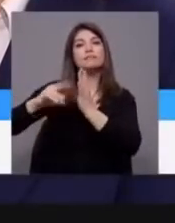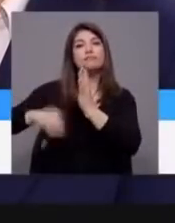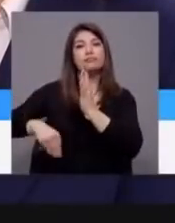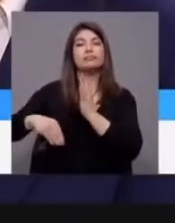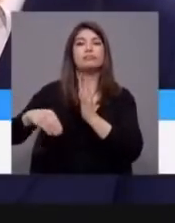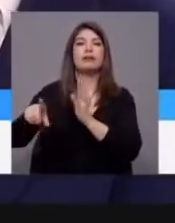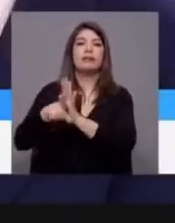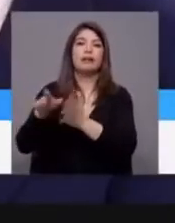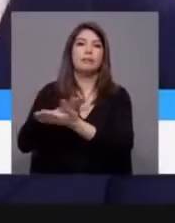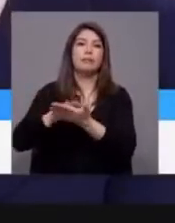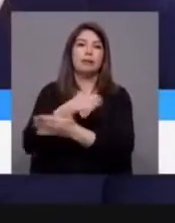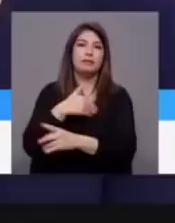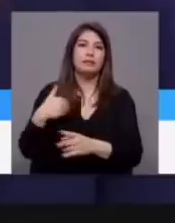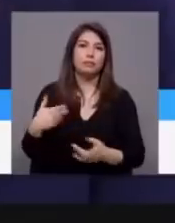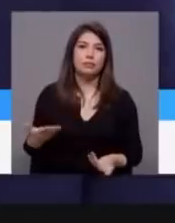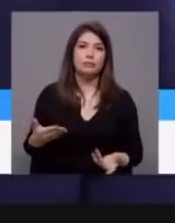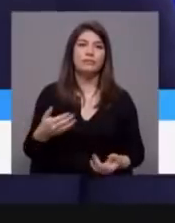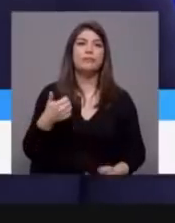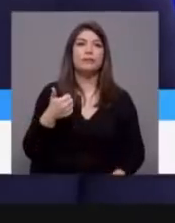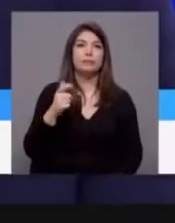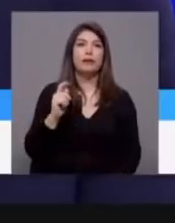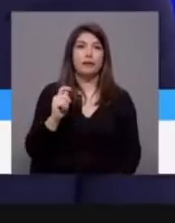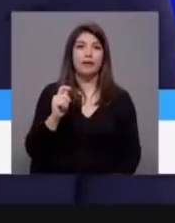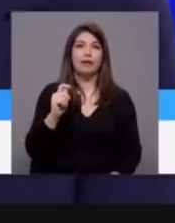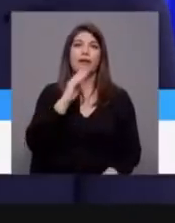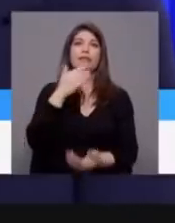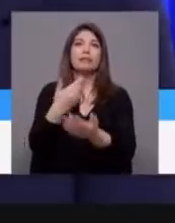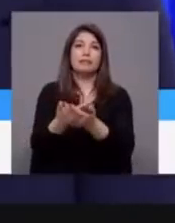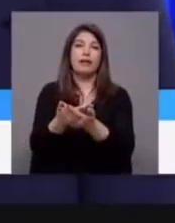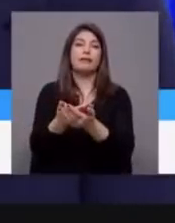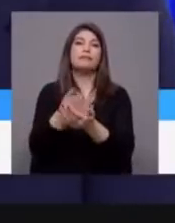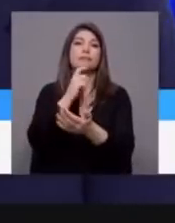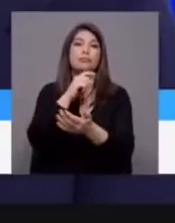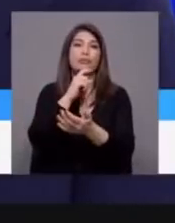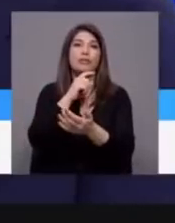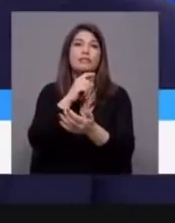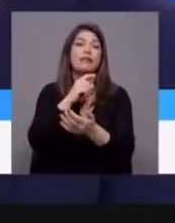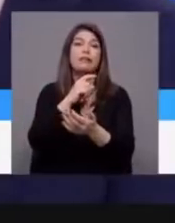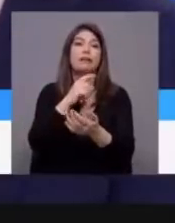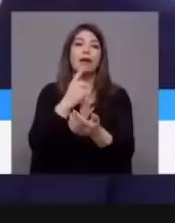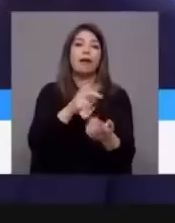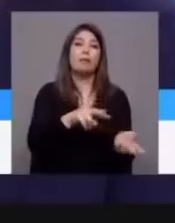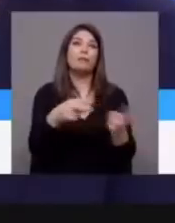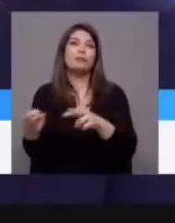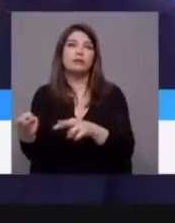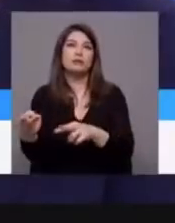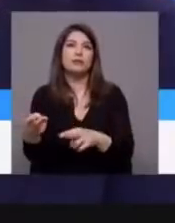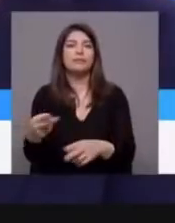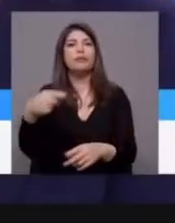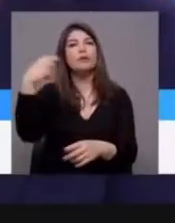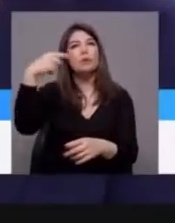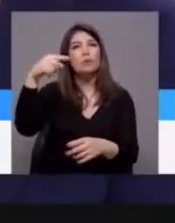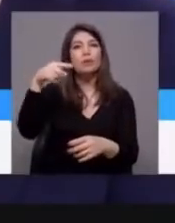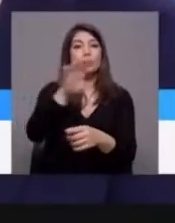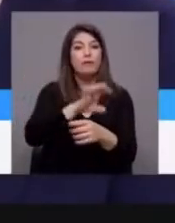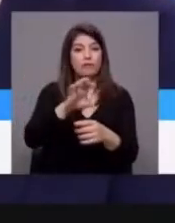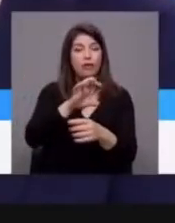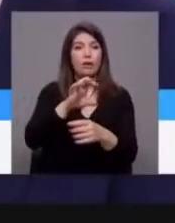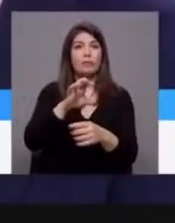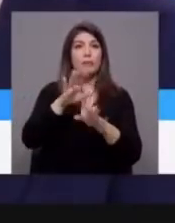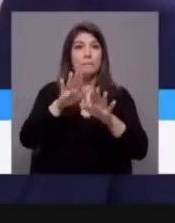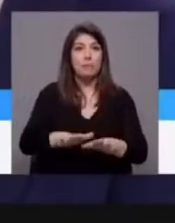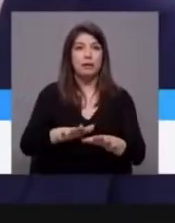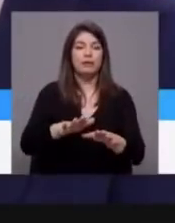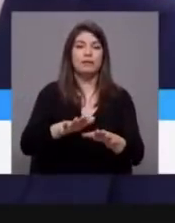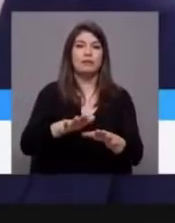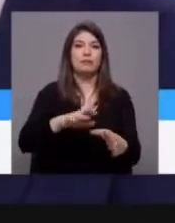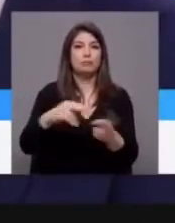Saúde. E aquilo que o Bloco de Esquerda abriu a porta foi que haja esta mudança. Ora, a única forma de travar essa mudança é com